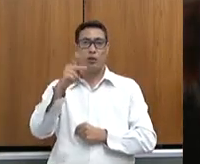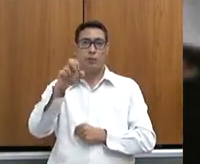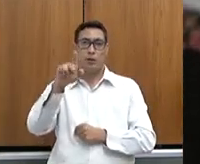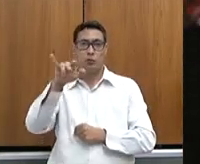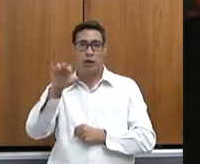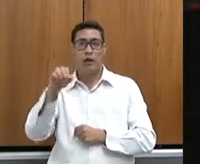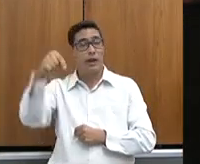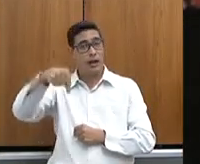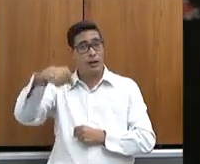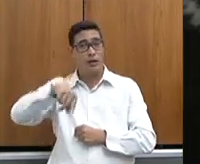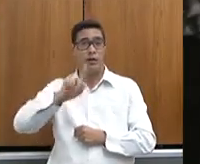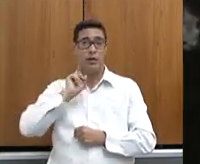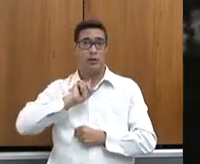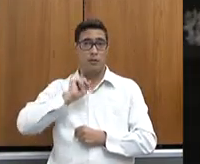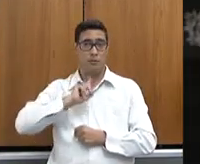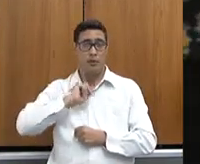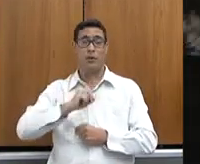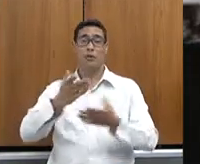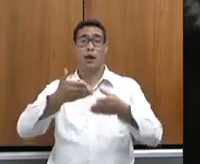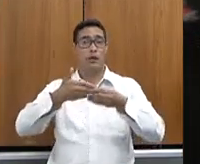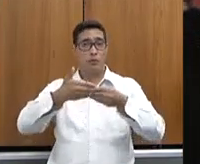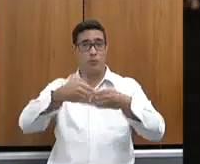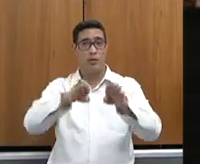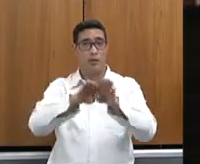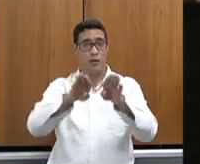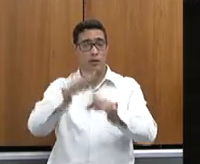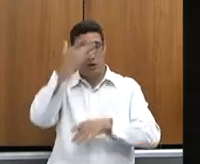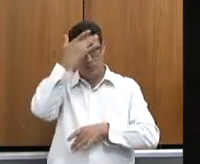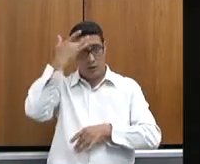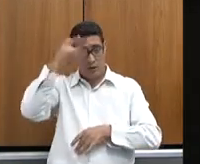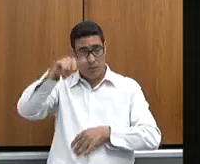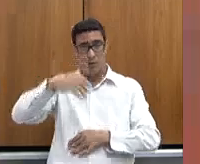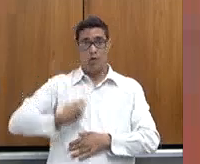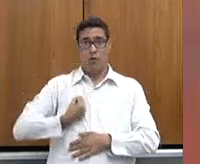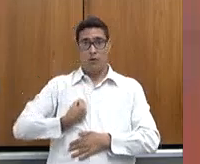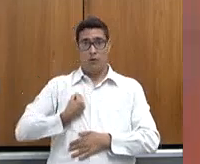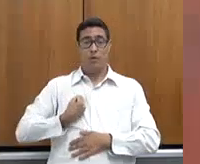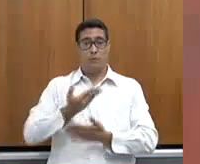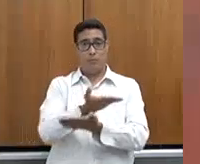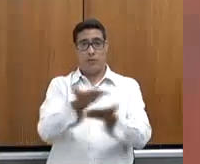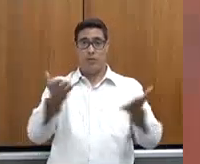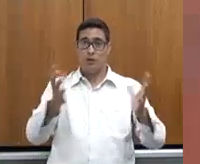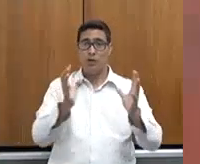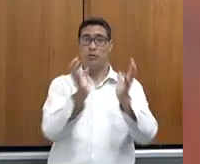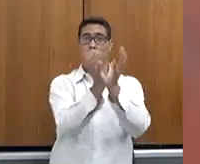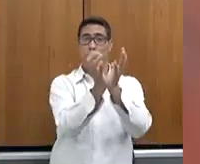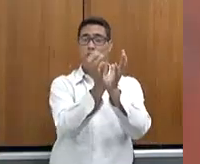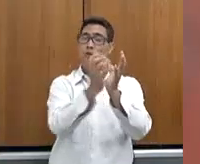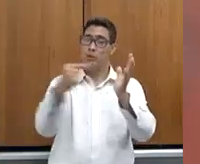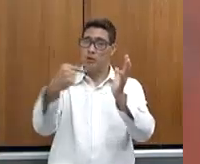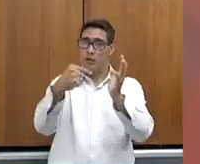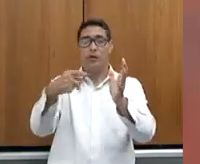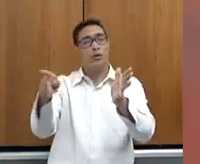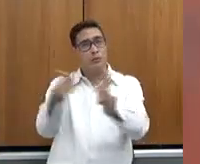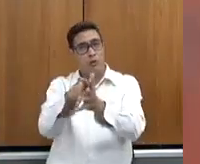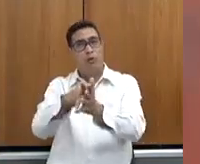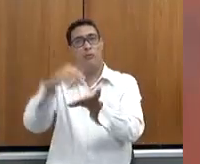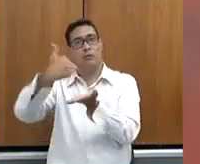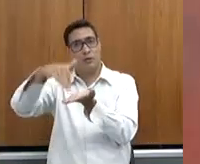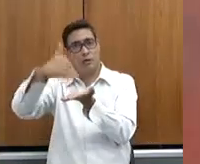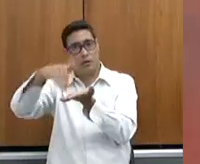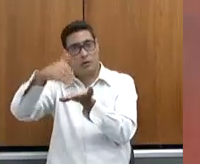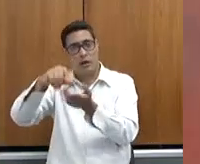estamos aqui. Queria cumprimentar aqui os presentes, a nossa equipe da Secretaria da Agricultura, aqui composta,